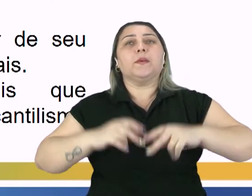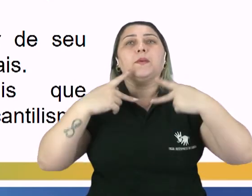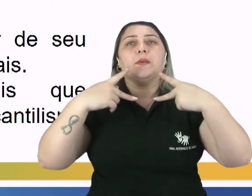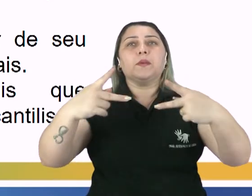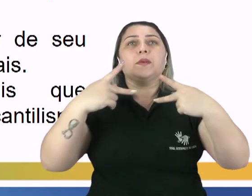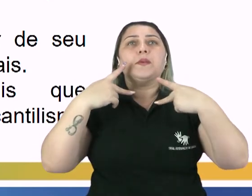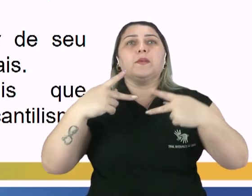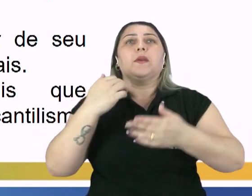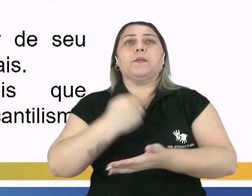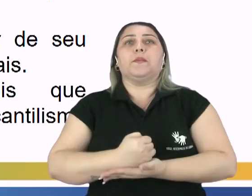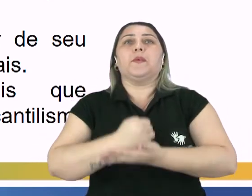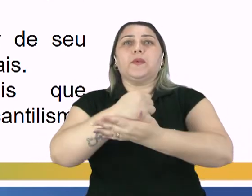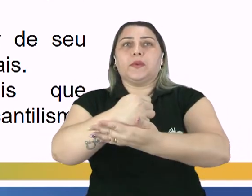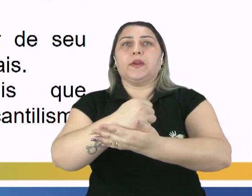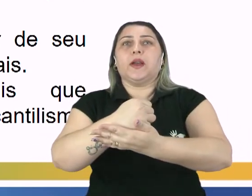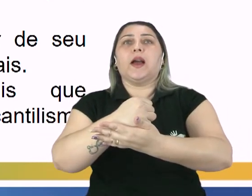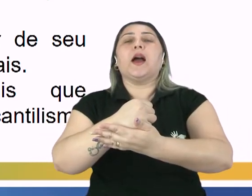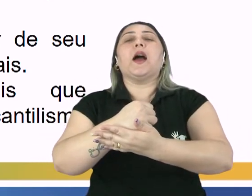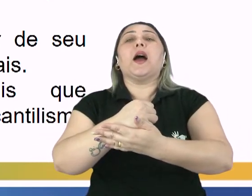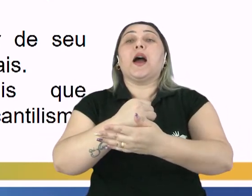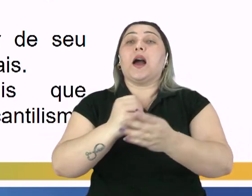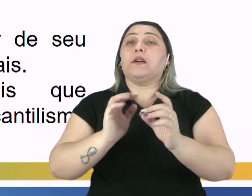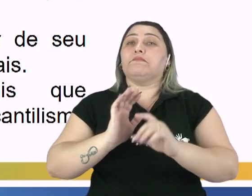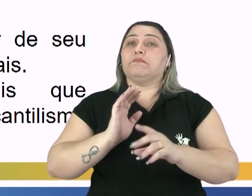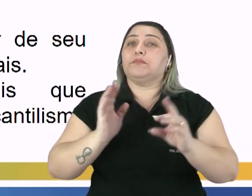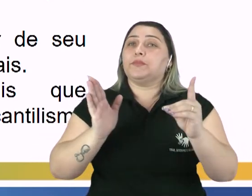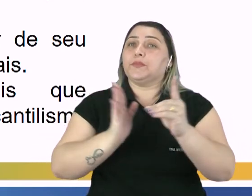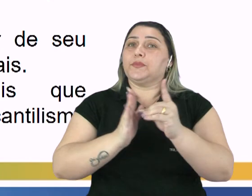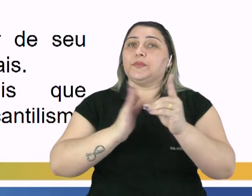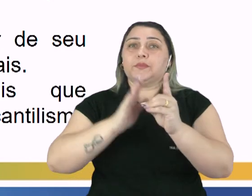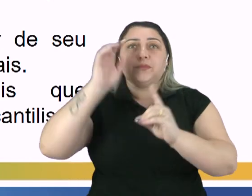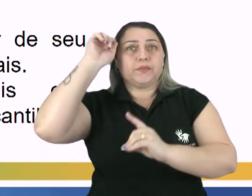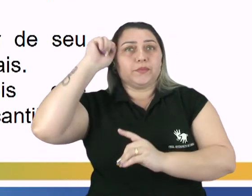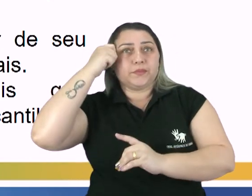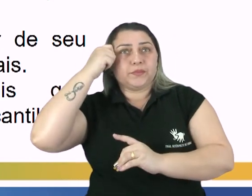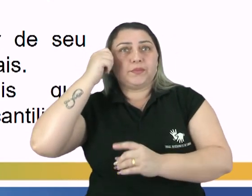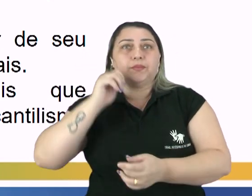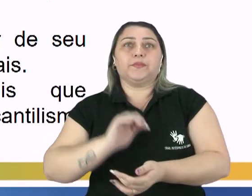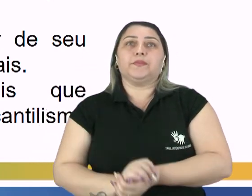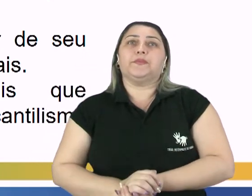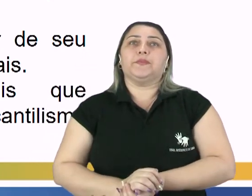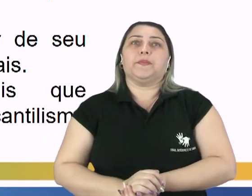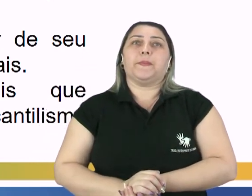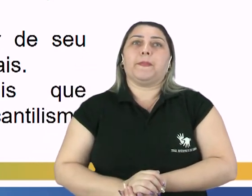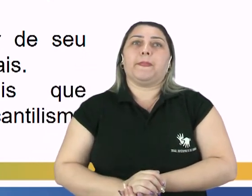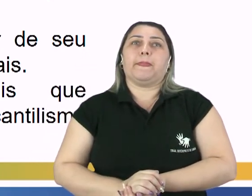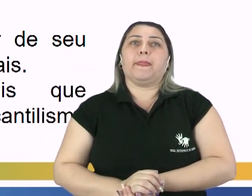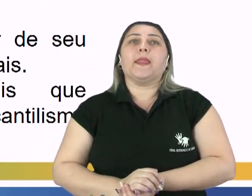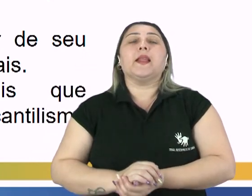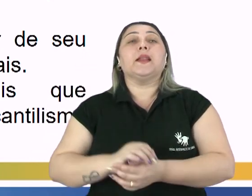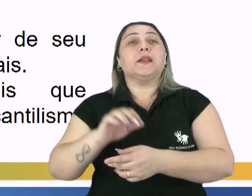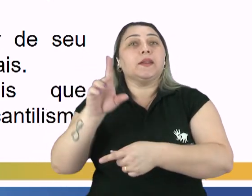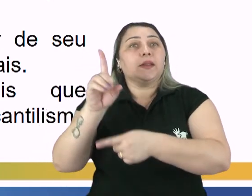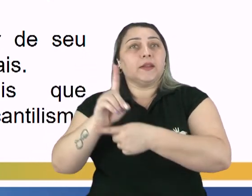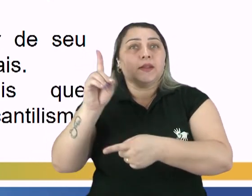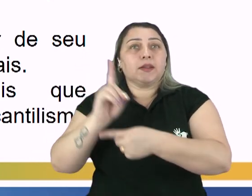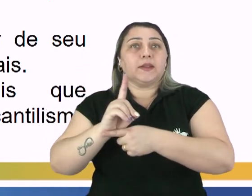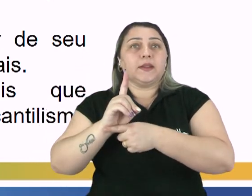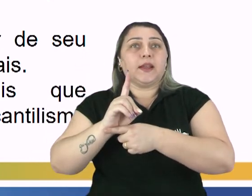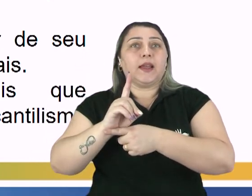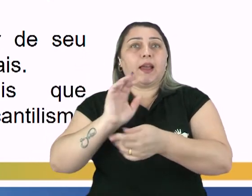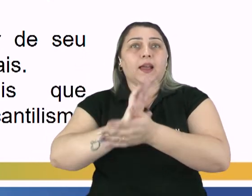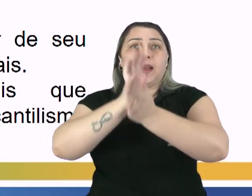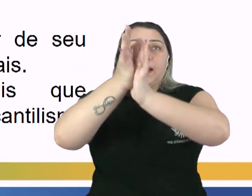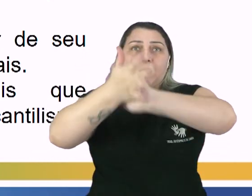pelo pregador em função do apoio que emprestava a índios e negros? D. Exortação que o